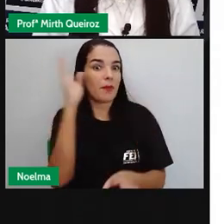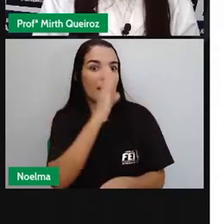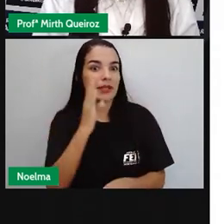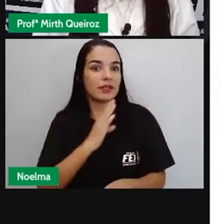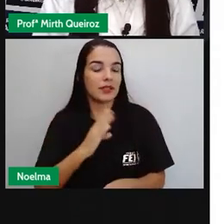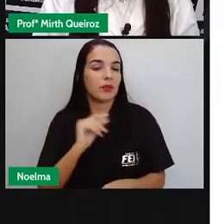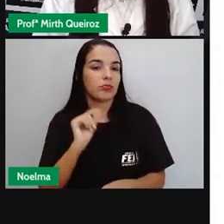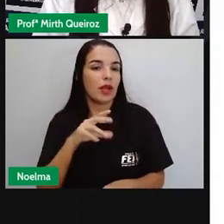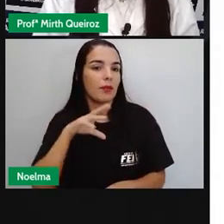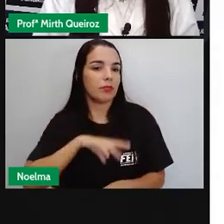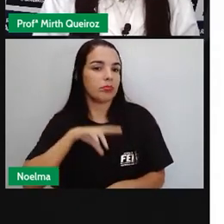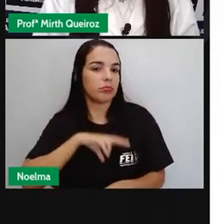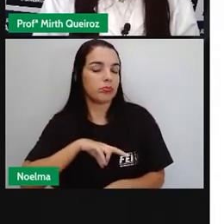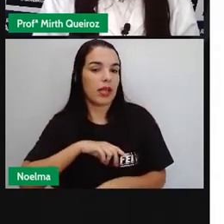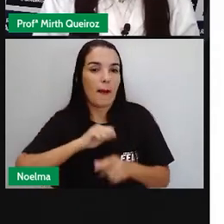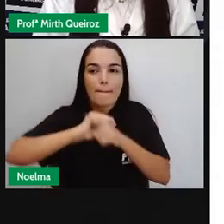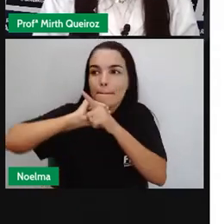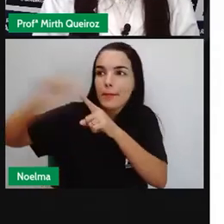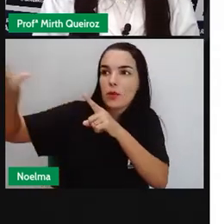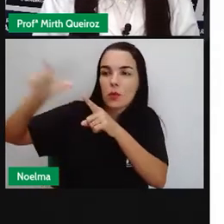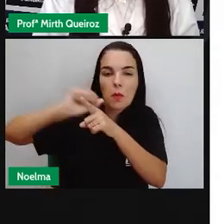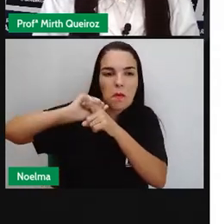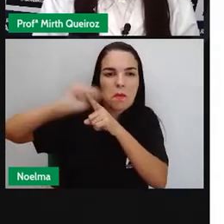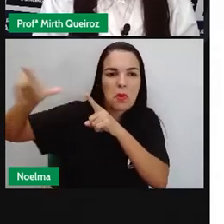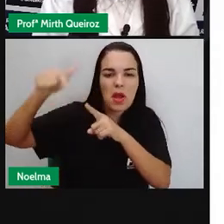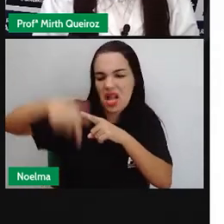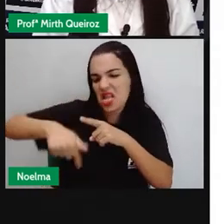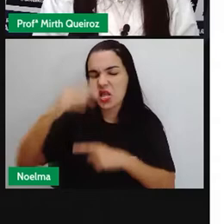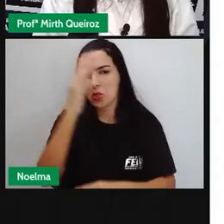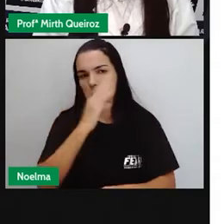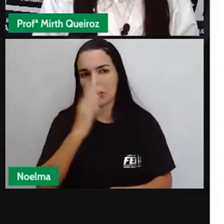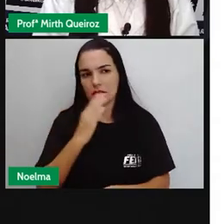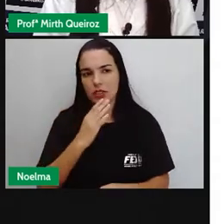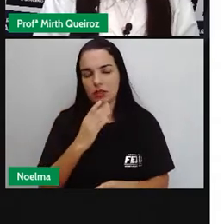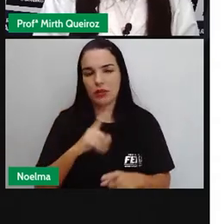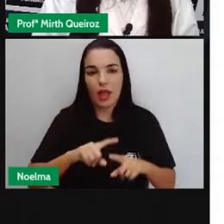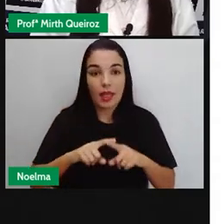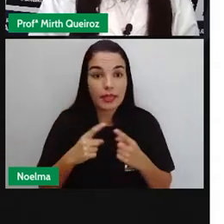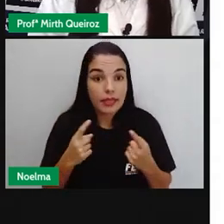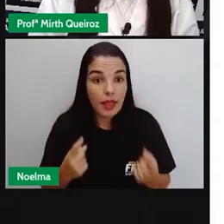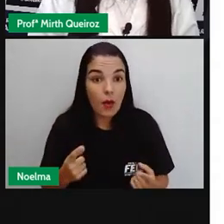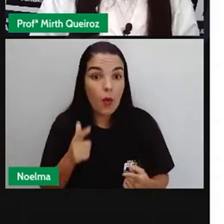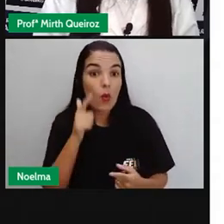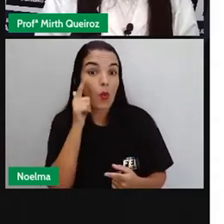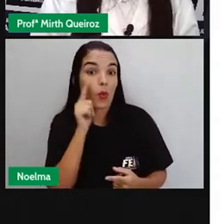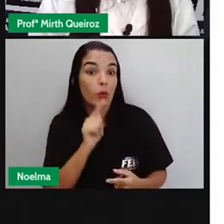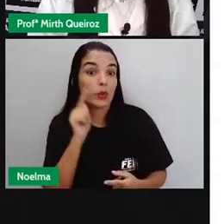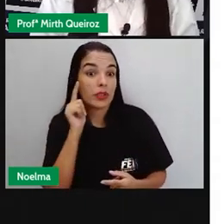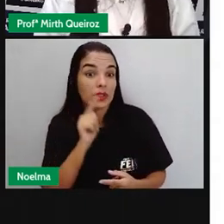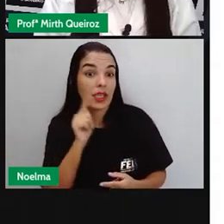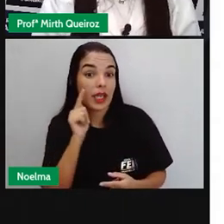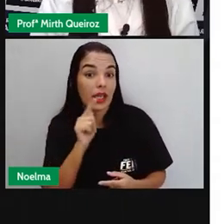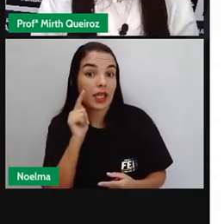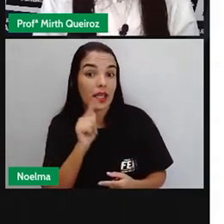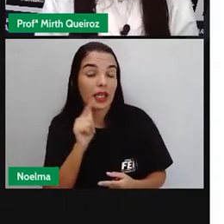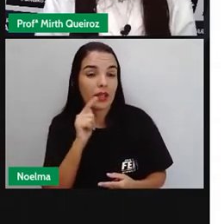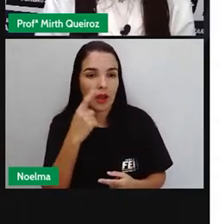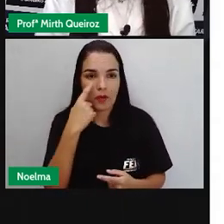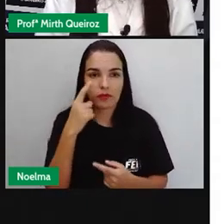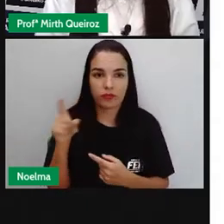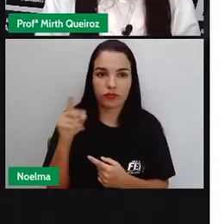trocas portuguesas, elas foram expulsas do país, né? Onde nós temos D. Pedro aí,